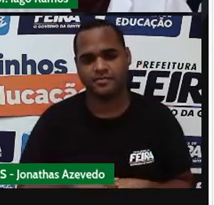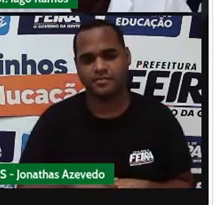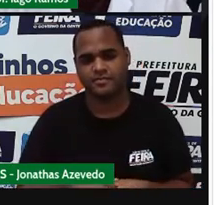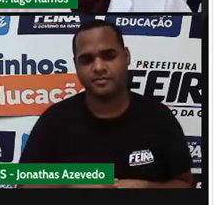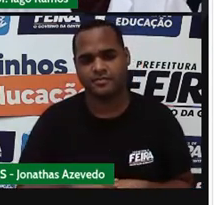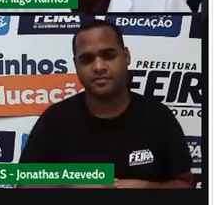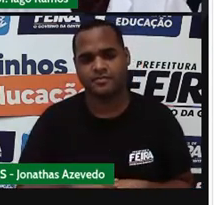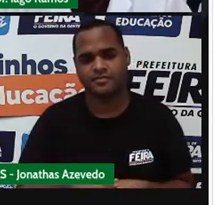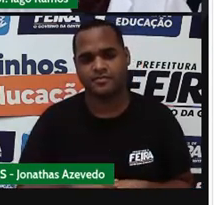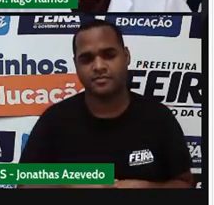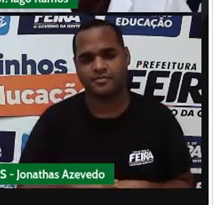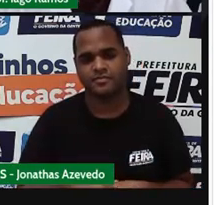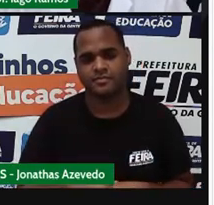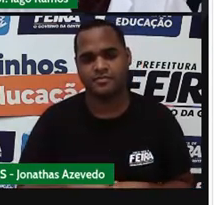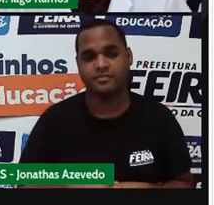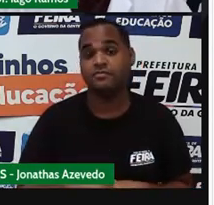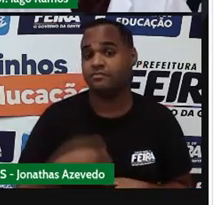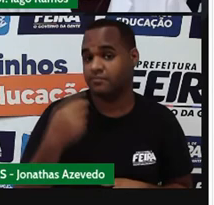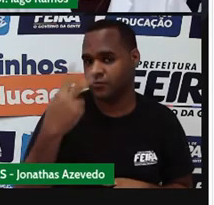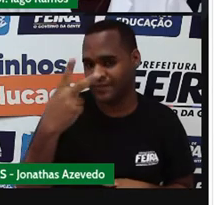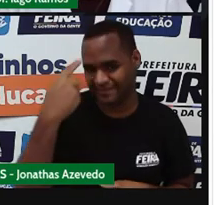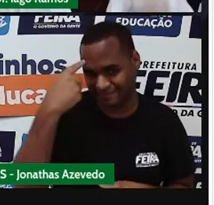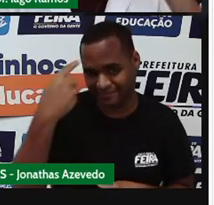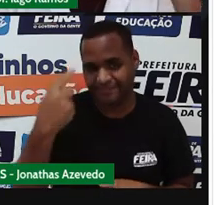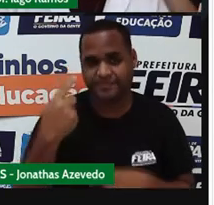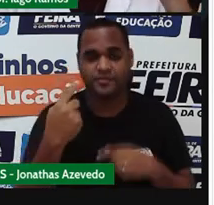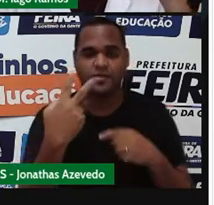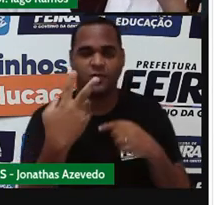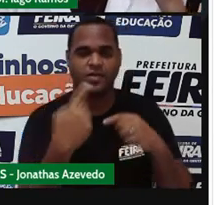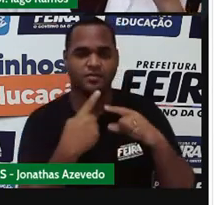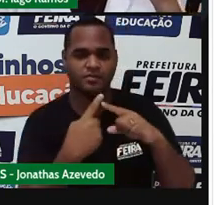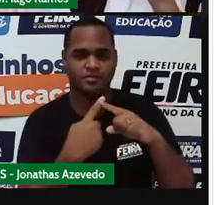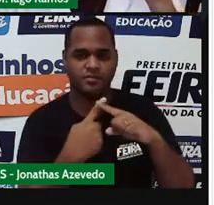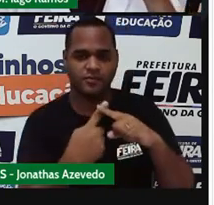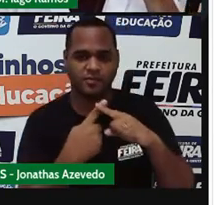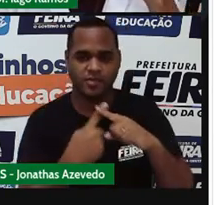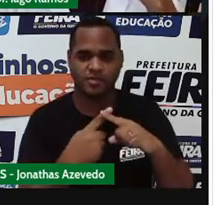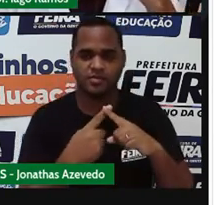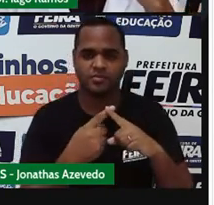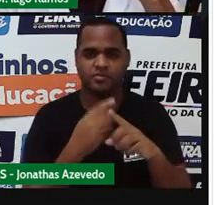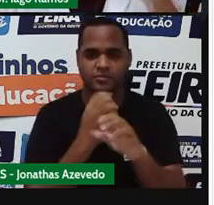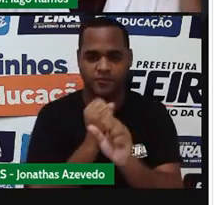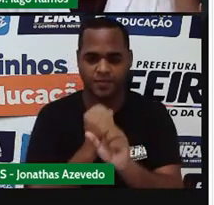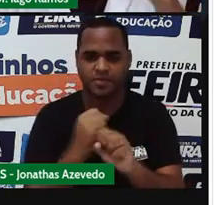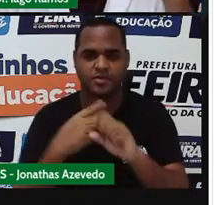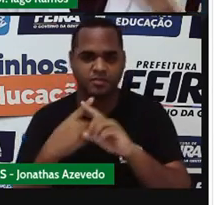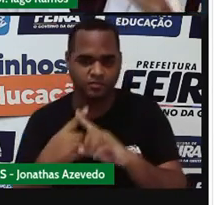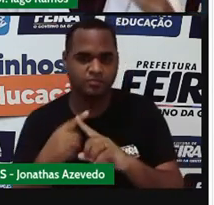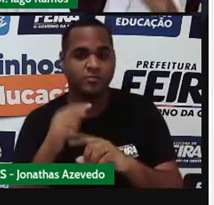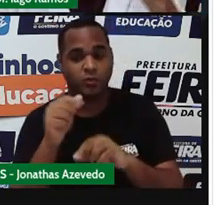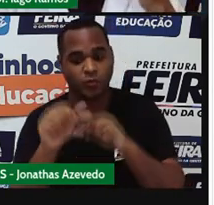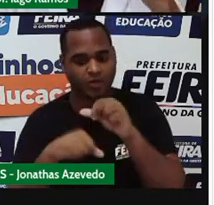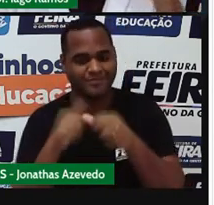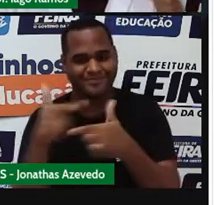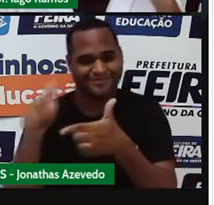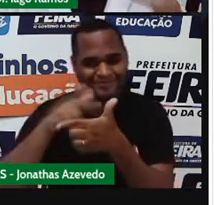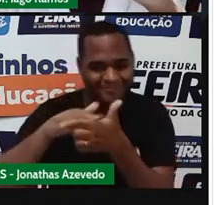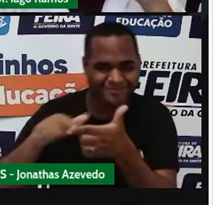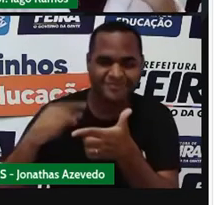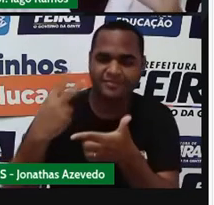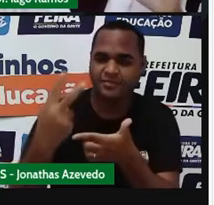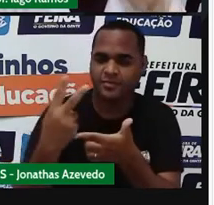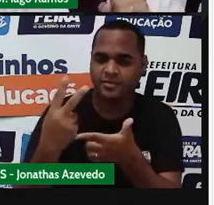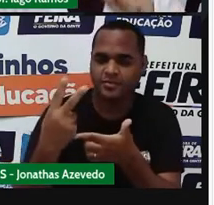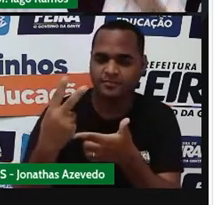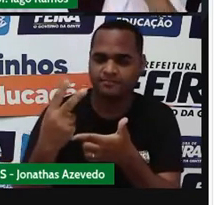Se eu pego duas coisas, né? Se eu pego dois pezinhos de x e divido em dois. Se eu...